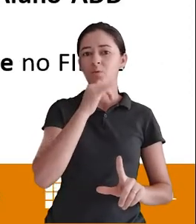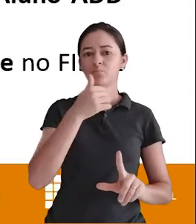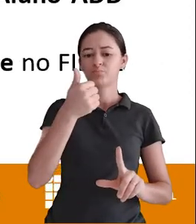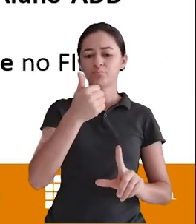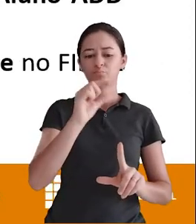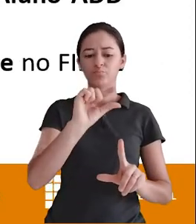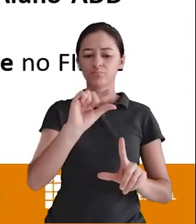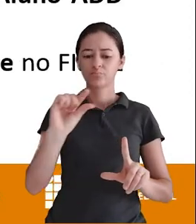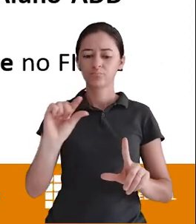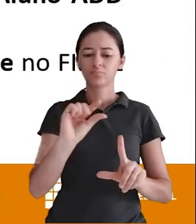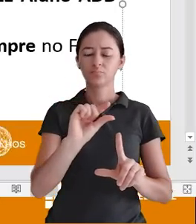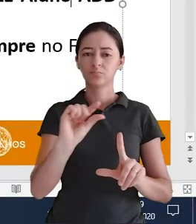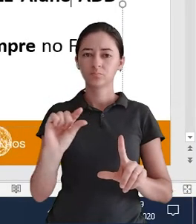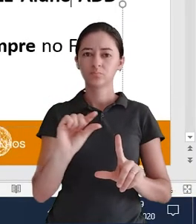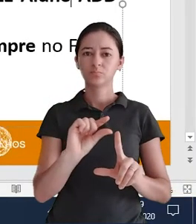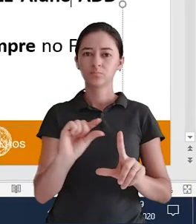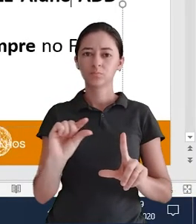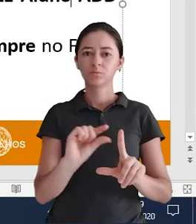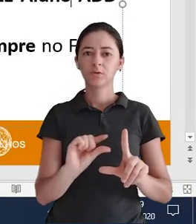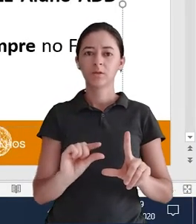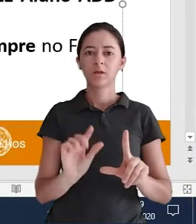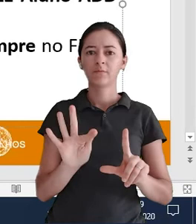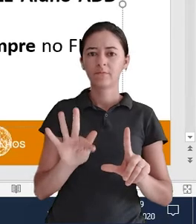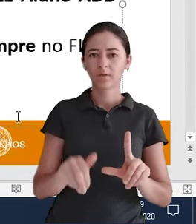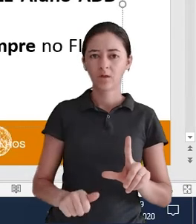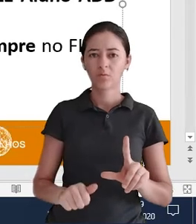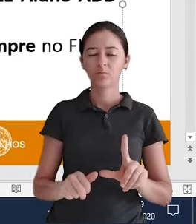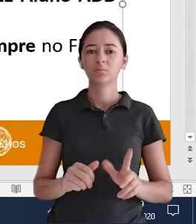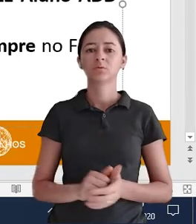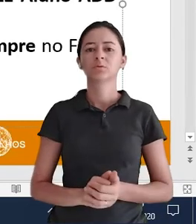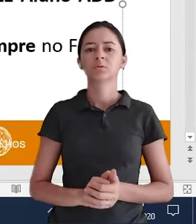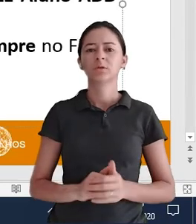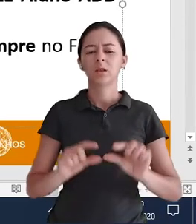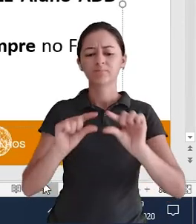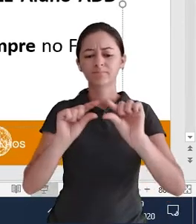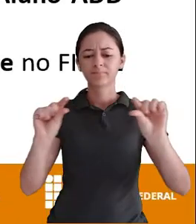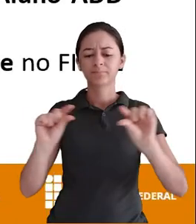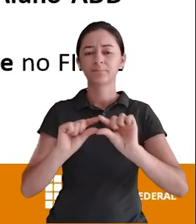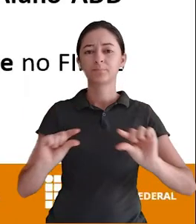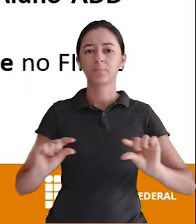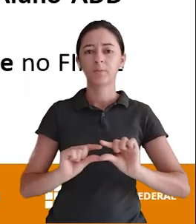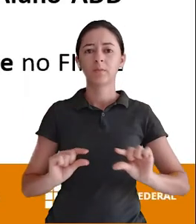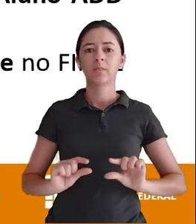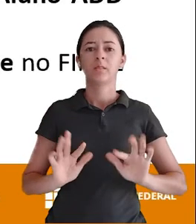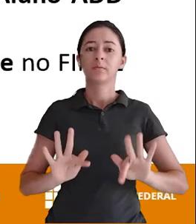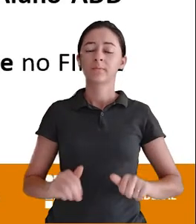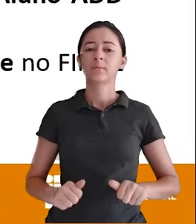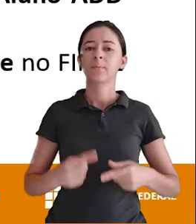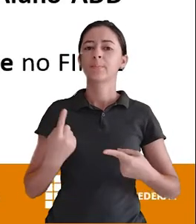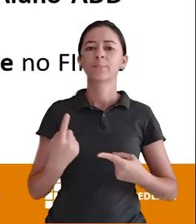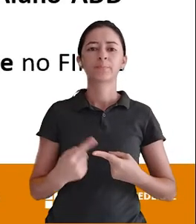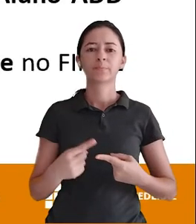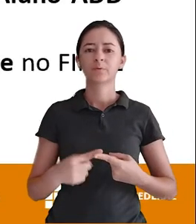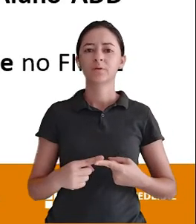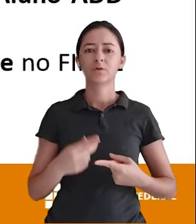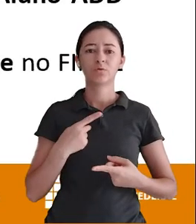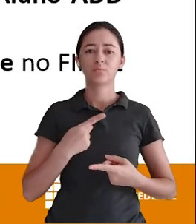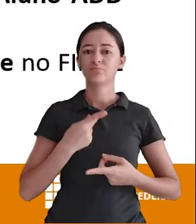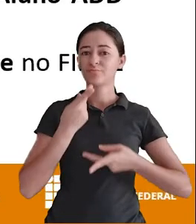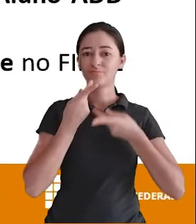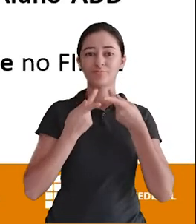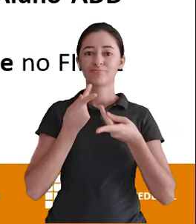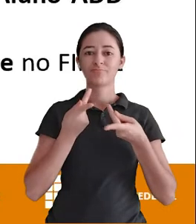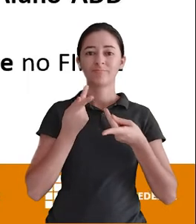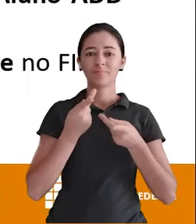Na lista De atributos Tá bom Então sempre no final Da lista de atributos Ele vai ser inserido Por que? Porque eu não estou dizendo Qual é a